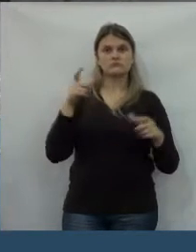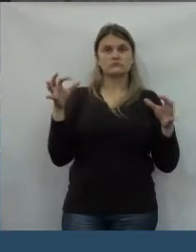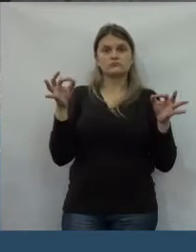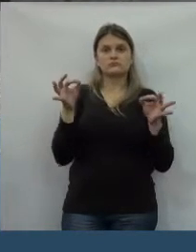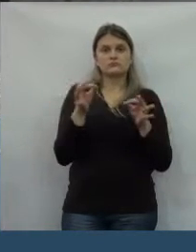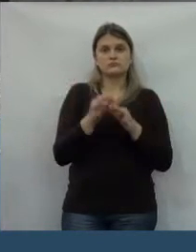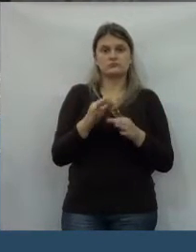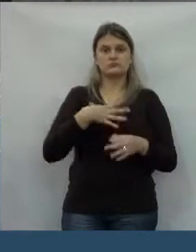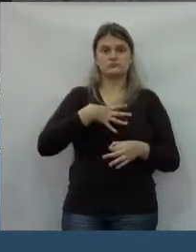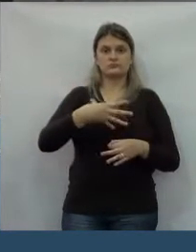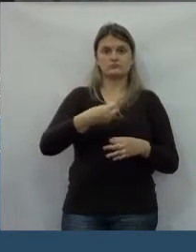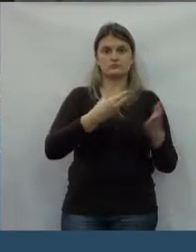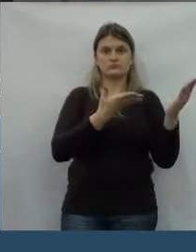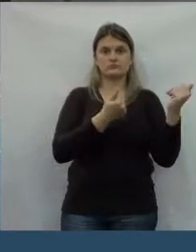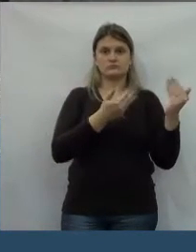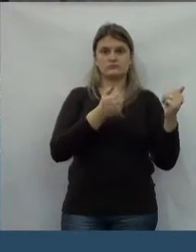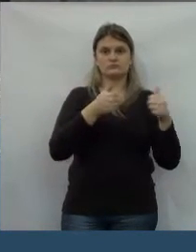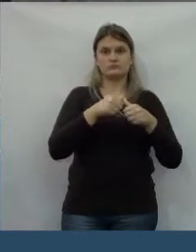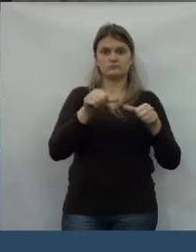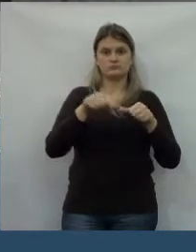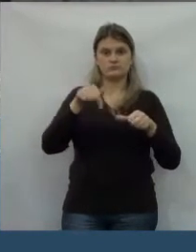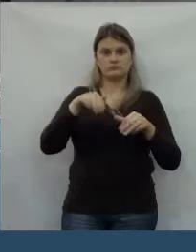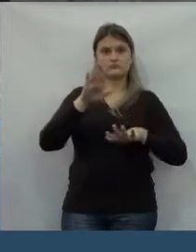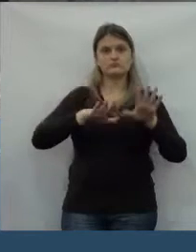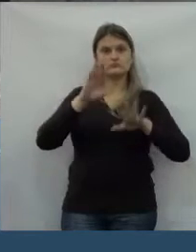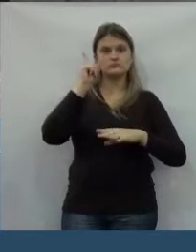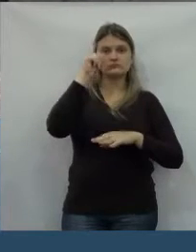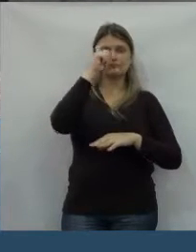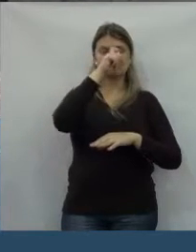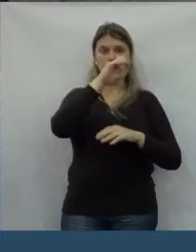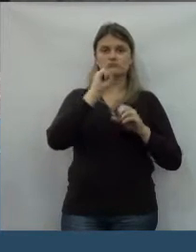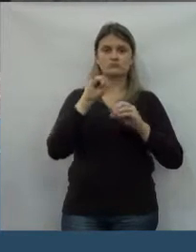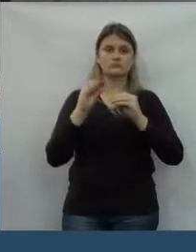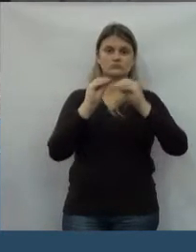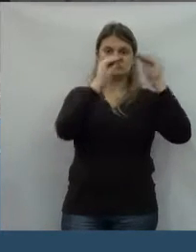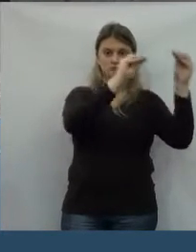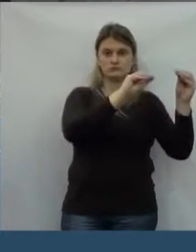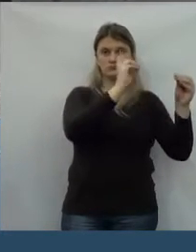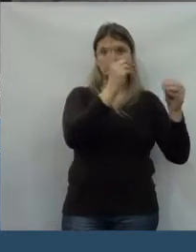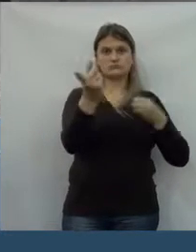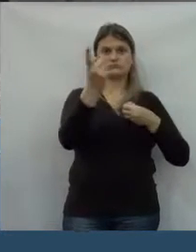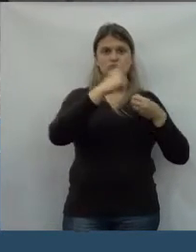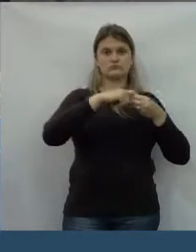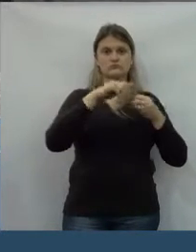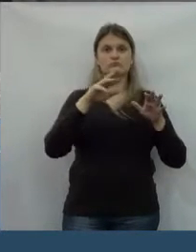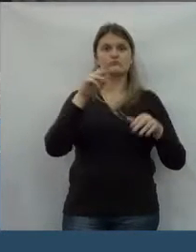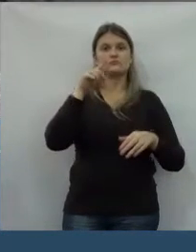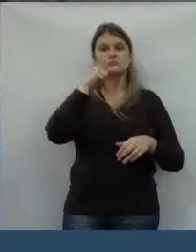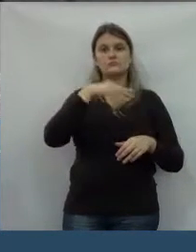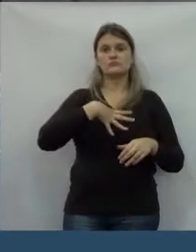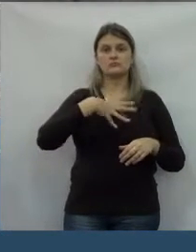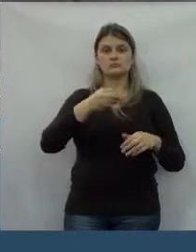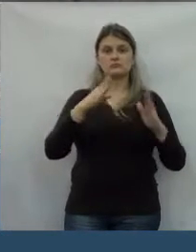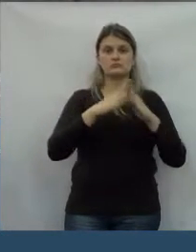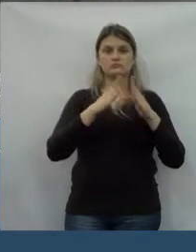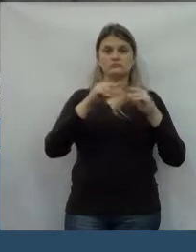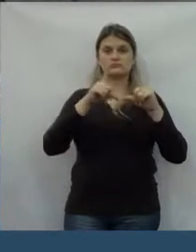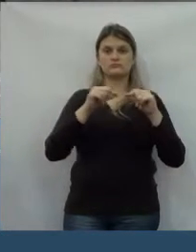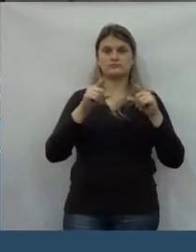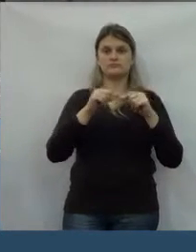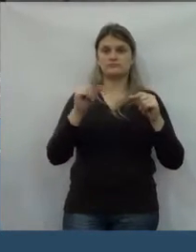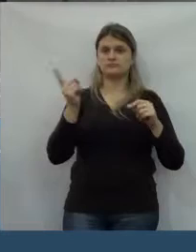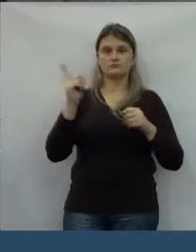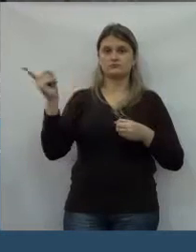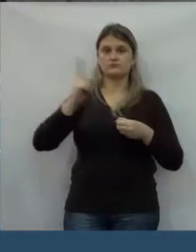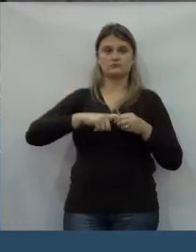vai diminuir muita evasão dos nossos jovens, que dificilmente, quando vão para fora, eles voltam para o Nano Vitória, como a minha filha, que hoje está em Brasília, e